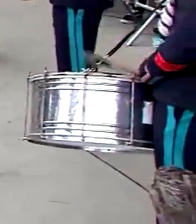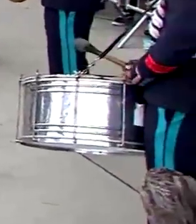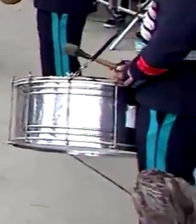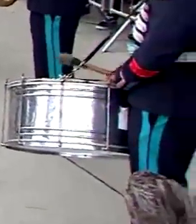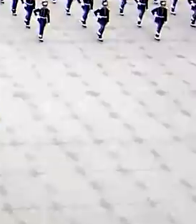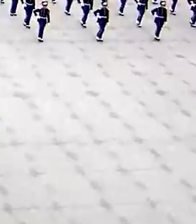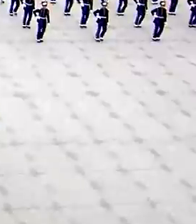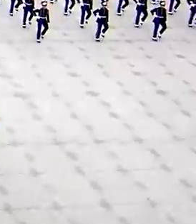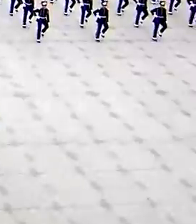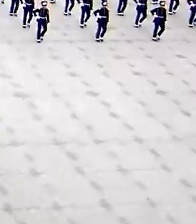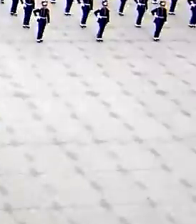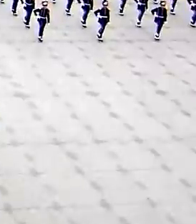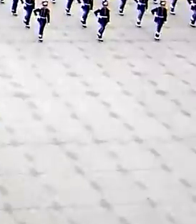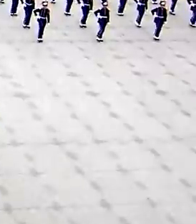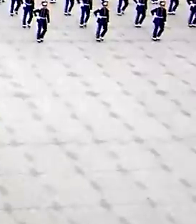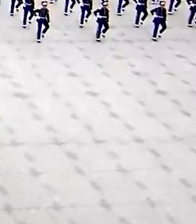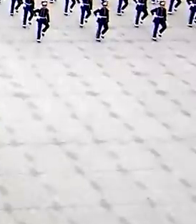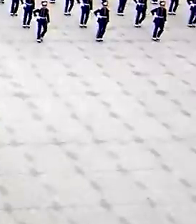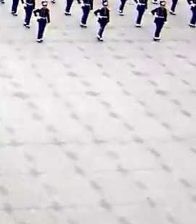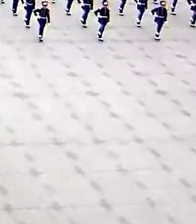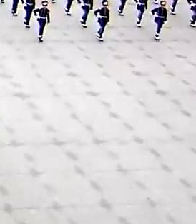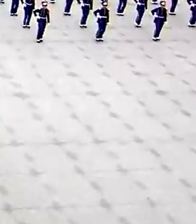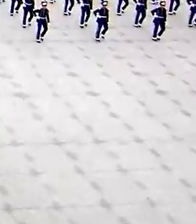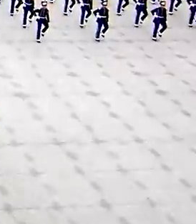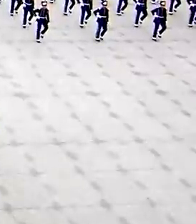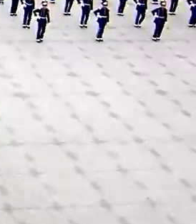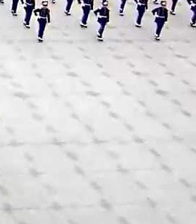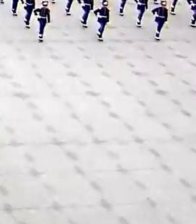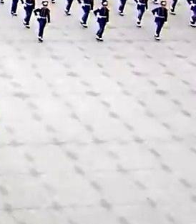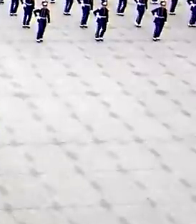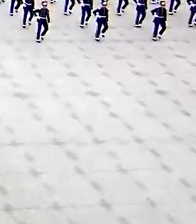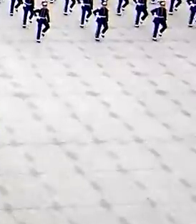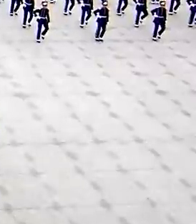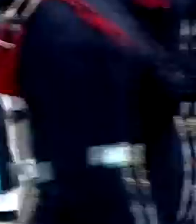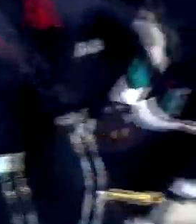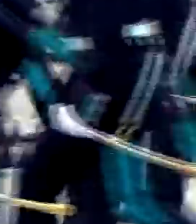Música Música